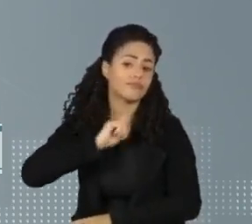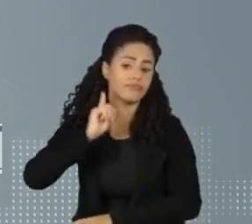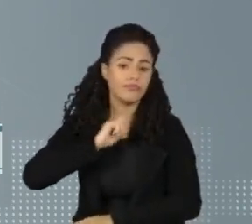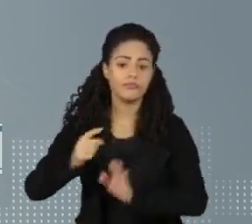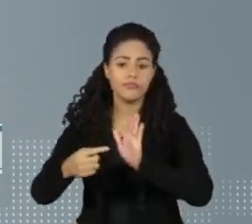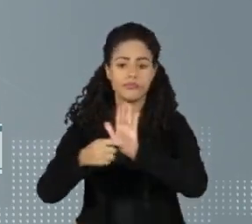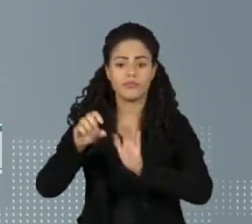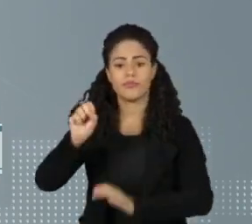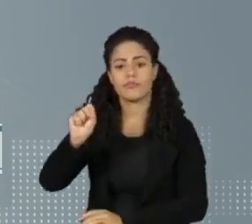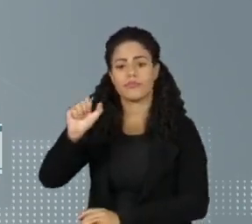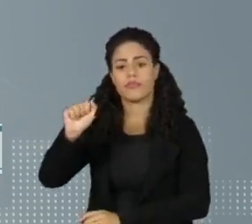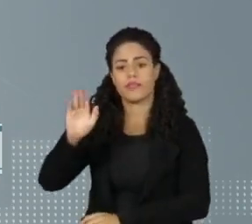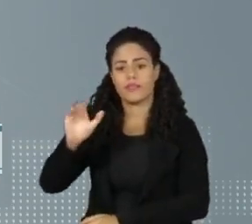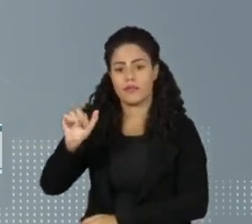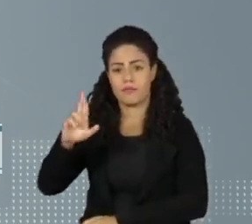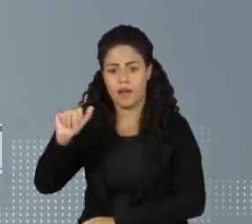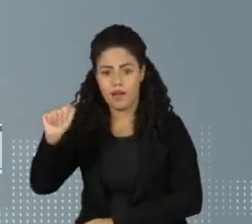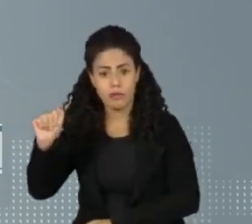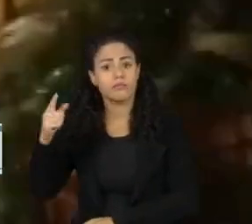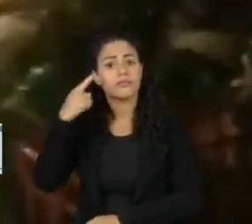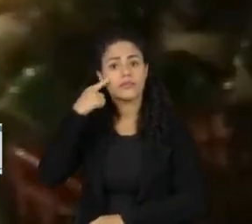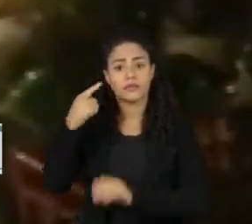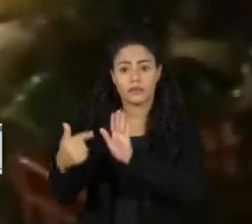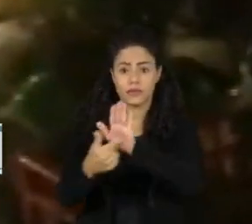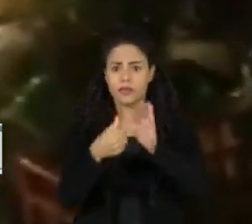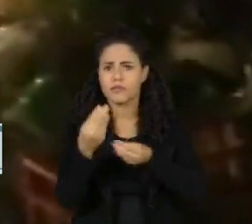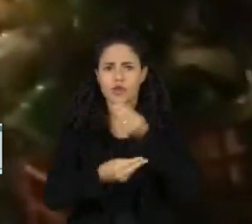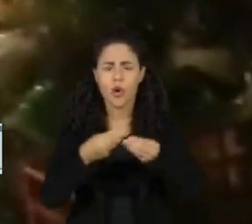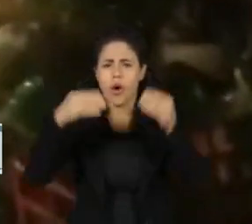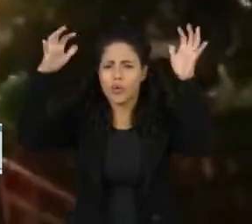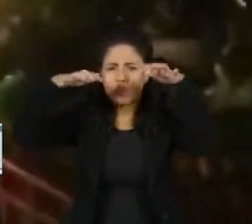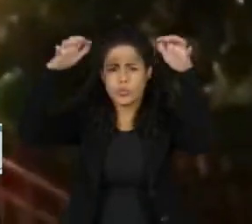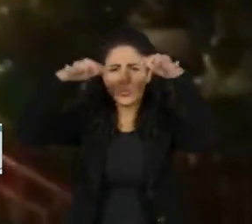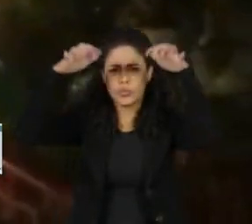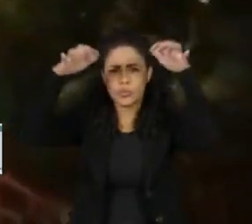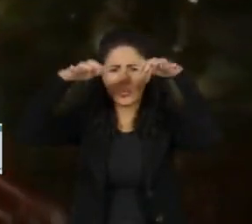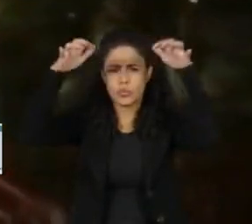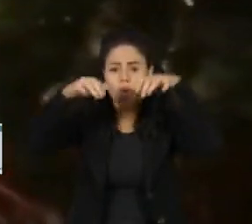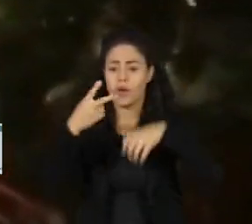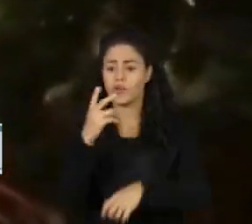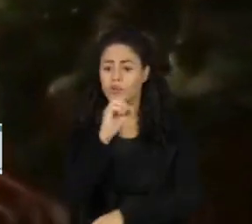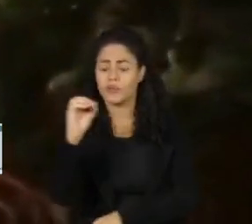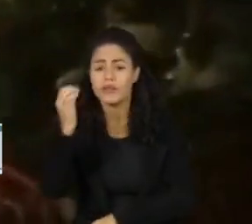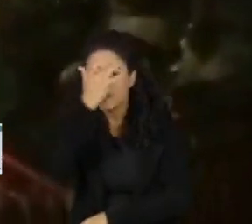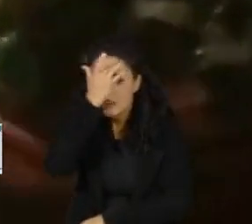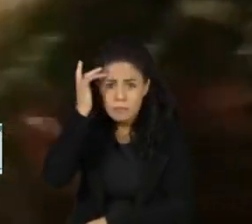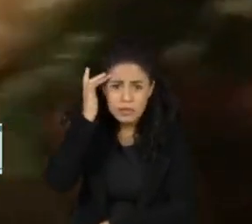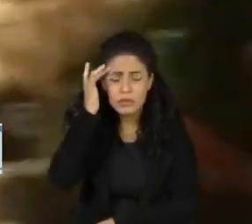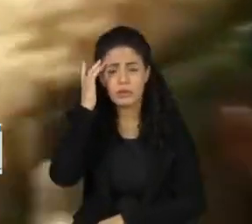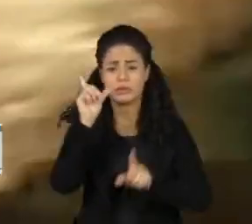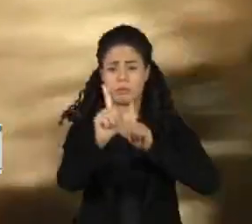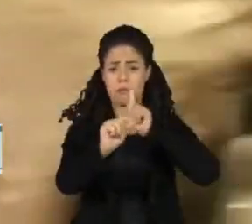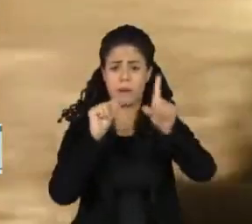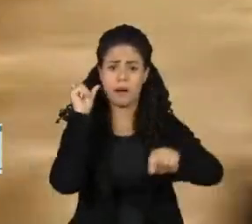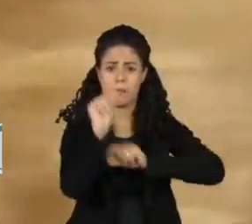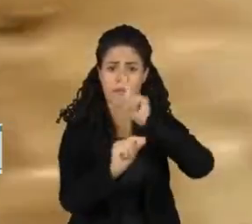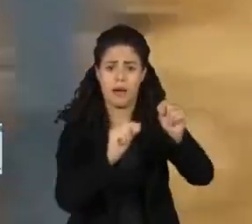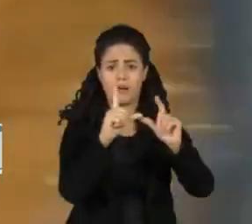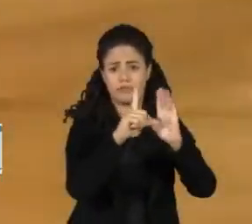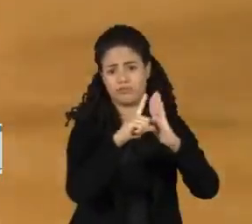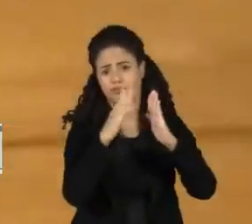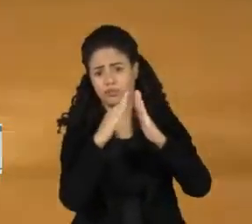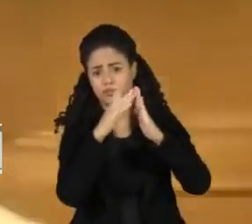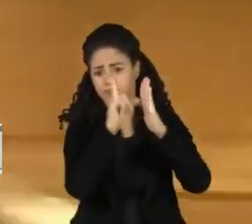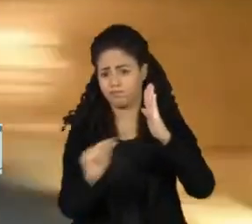Sabará foi a cidade onde choveu mais forte. Em contagem, mais de 200 pessoas ficaram desalojadas e 16